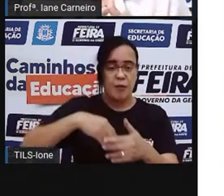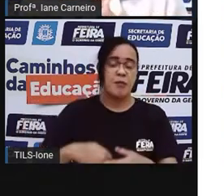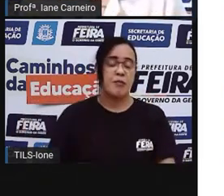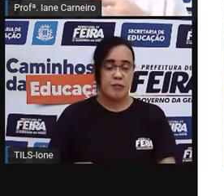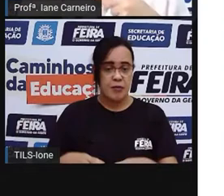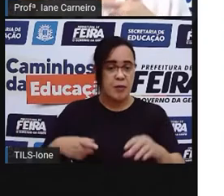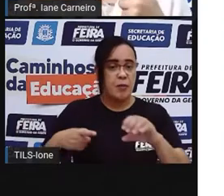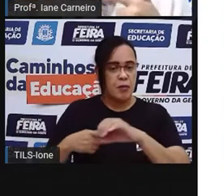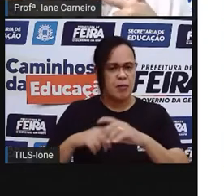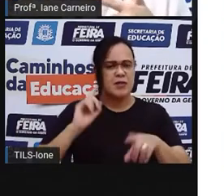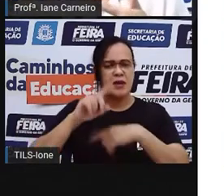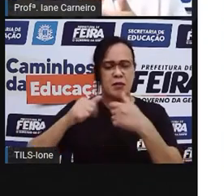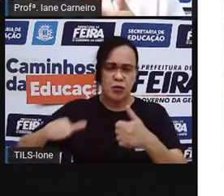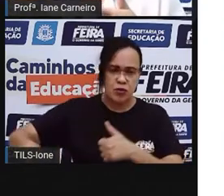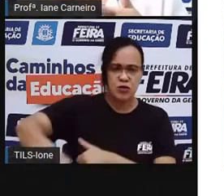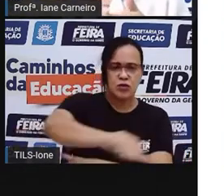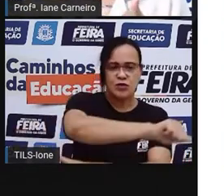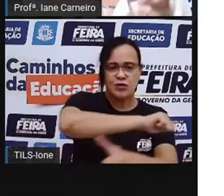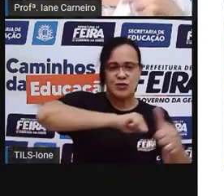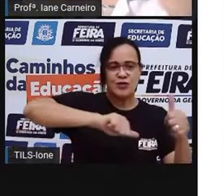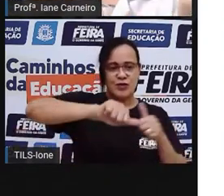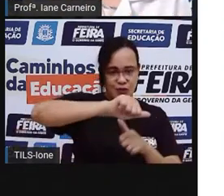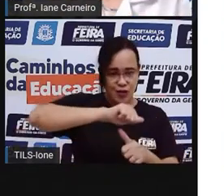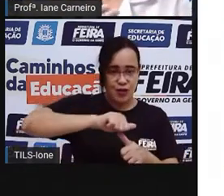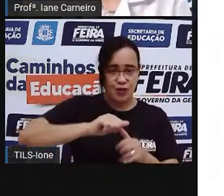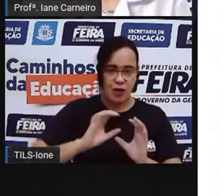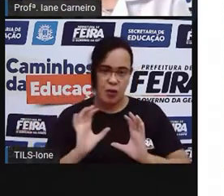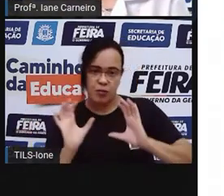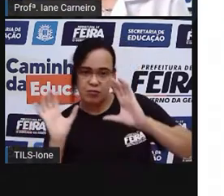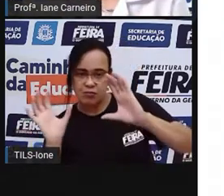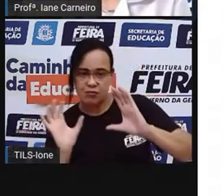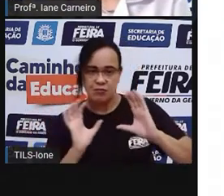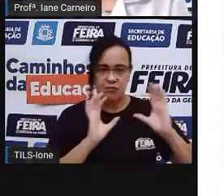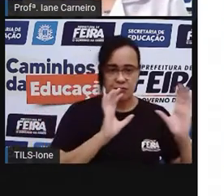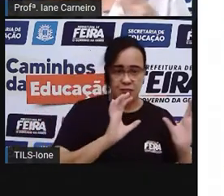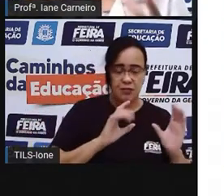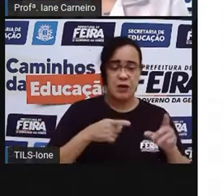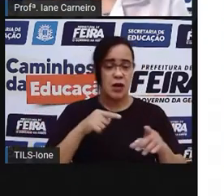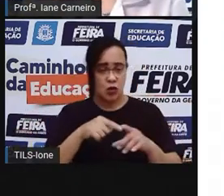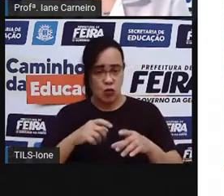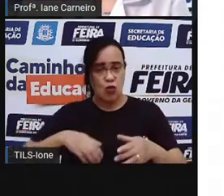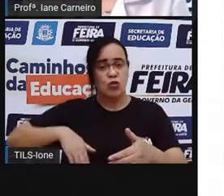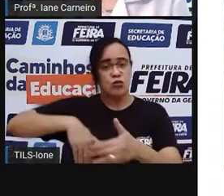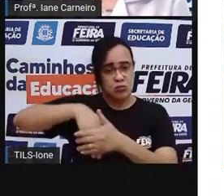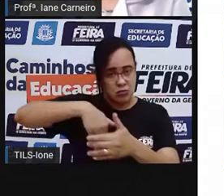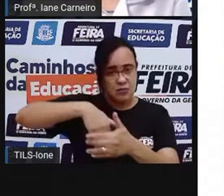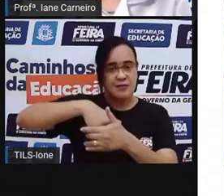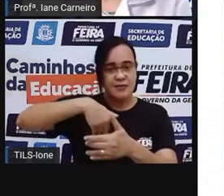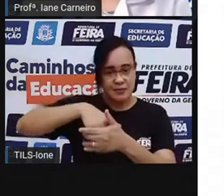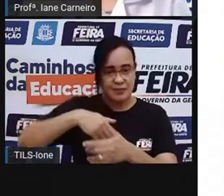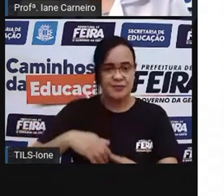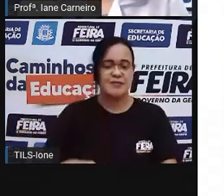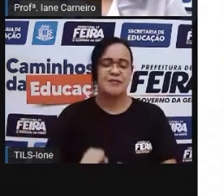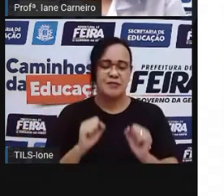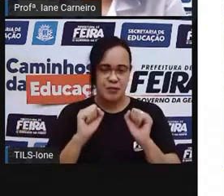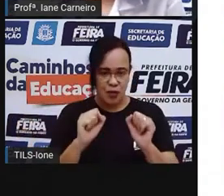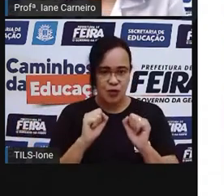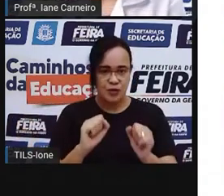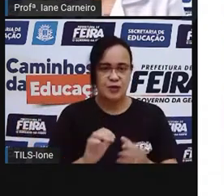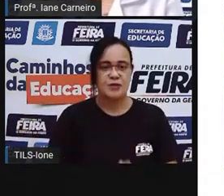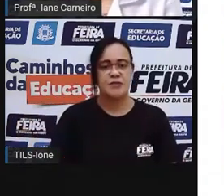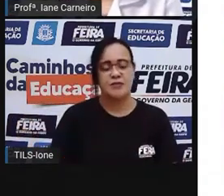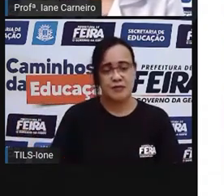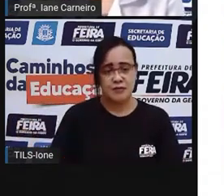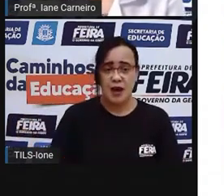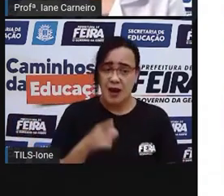vocês trocam. o outro começa o seu goleiro e o outro colega vai tentar marcar o gol. Então, o golzinho